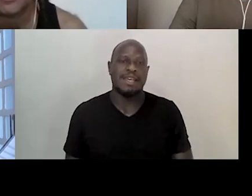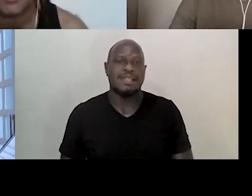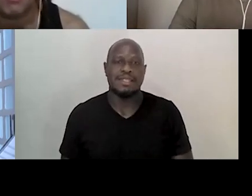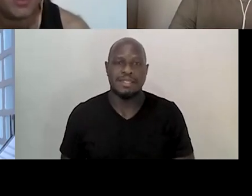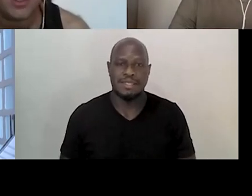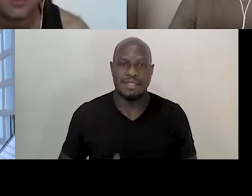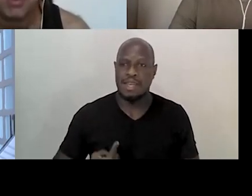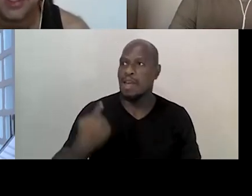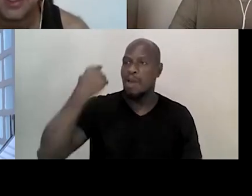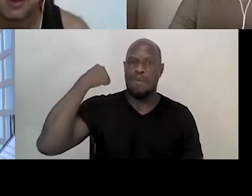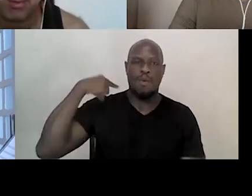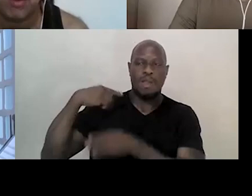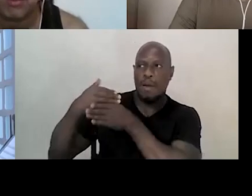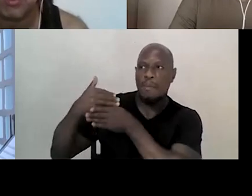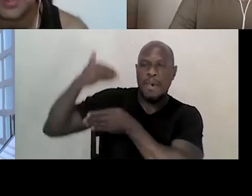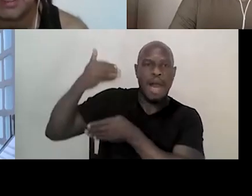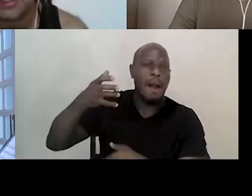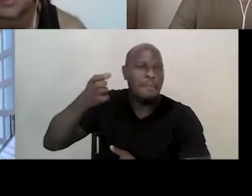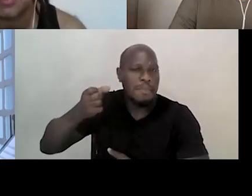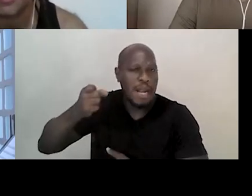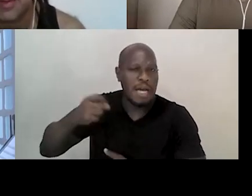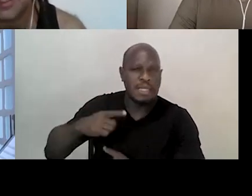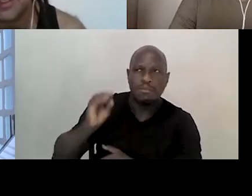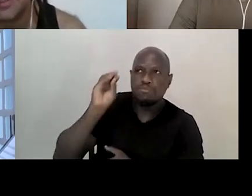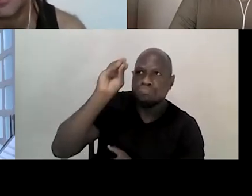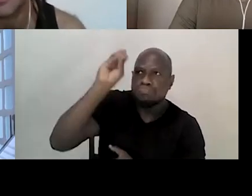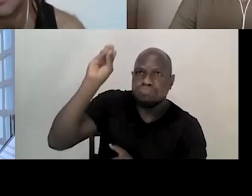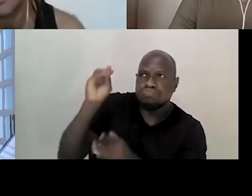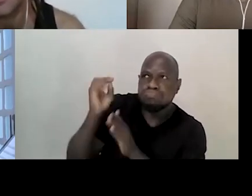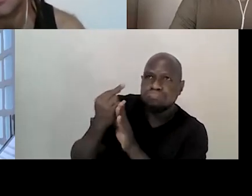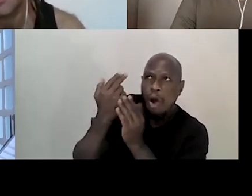é o fundo aqui, tenho a parede branca, com alguns arabescos verdes,